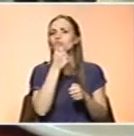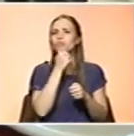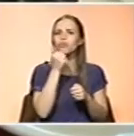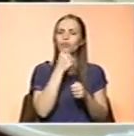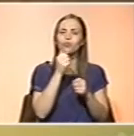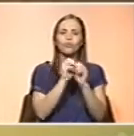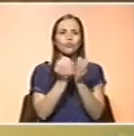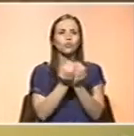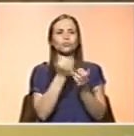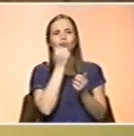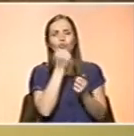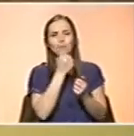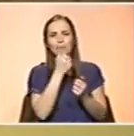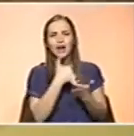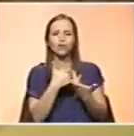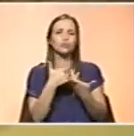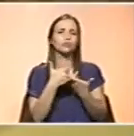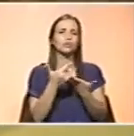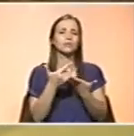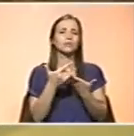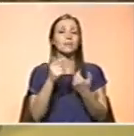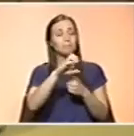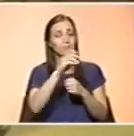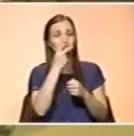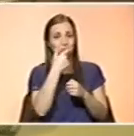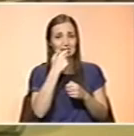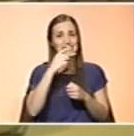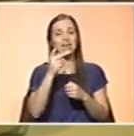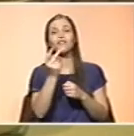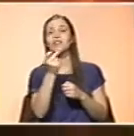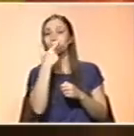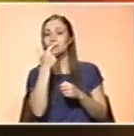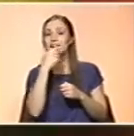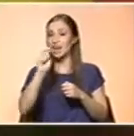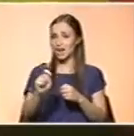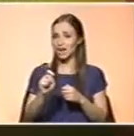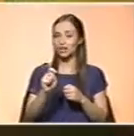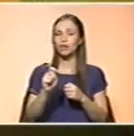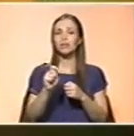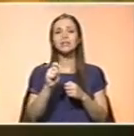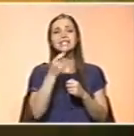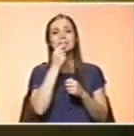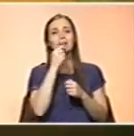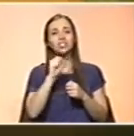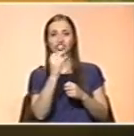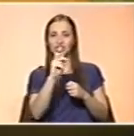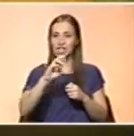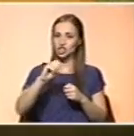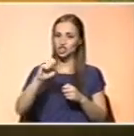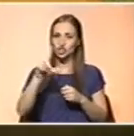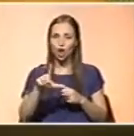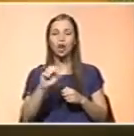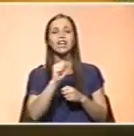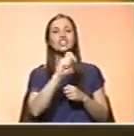para a C. E para a E, sementes de girassol, germen de trigo e frutos secos para misturar no iogurte ou na